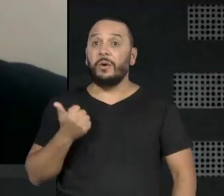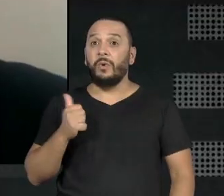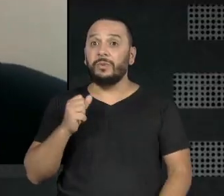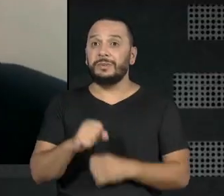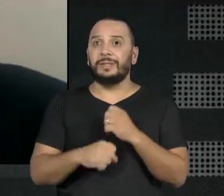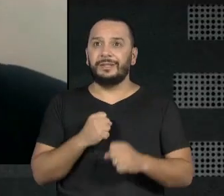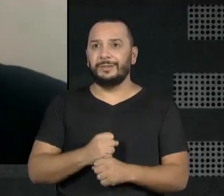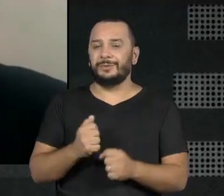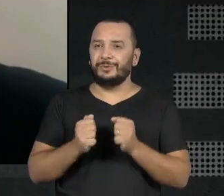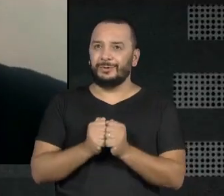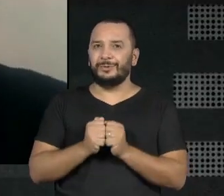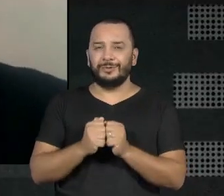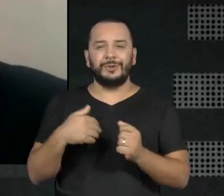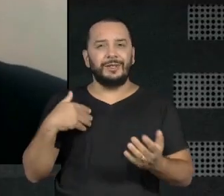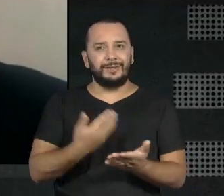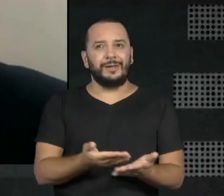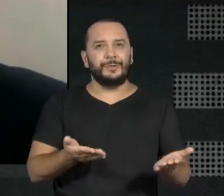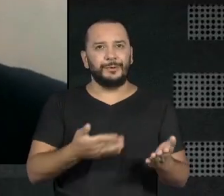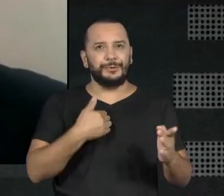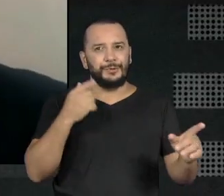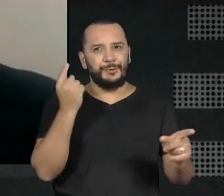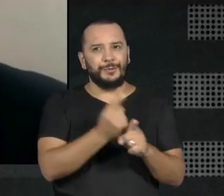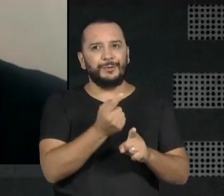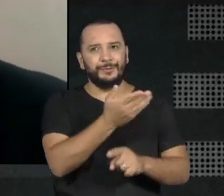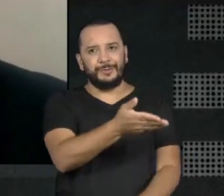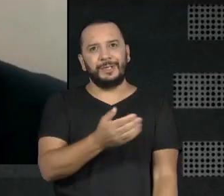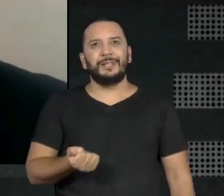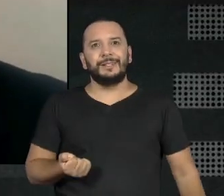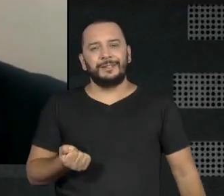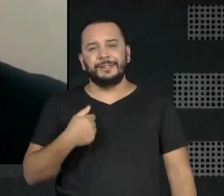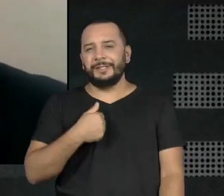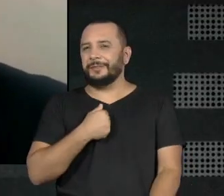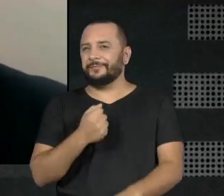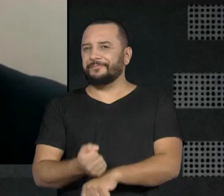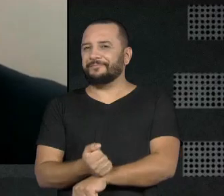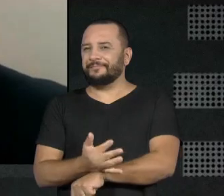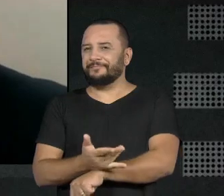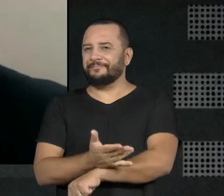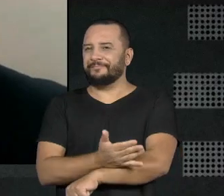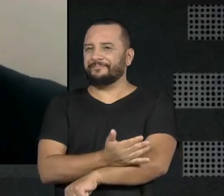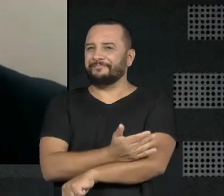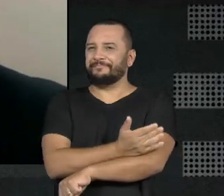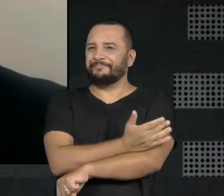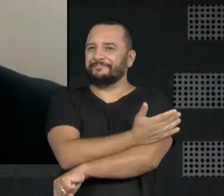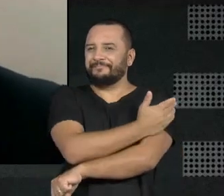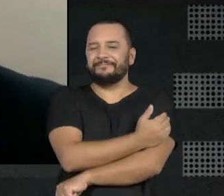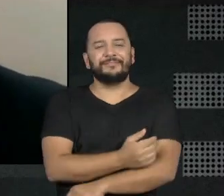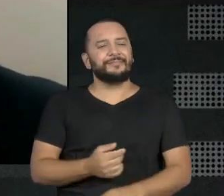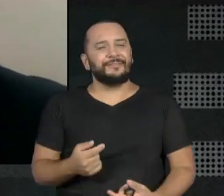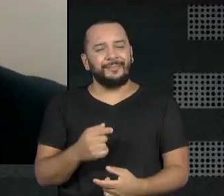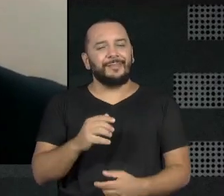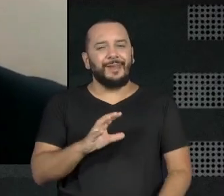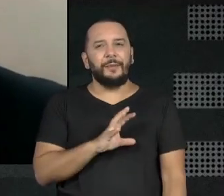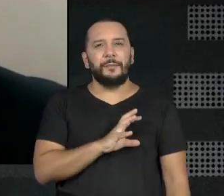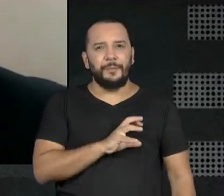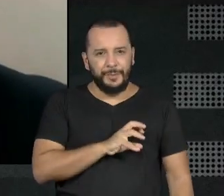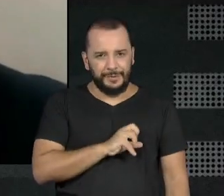E até hoje, quando encontro com a Nalini, fico... me emociona isso, sabe? Essa paixão mesmo,